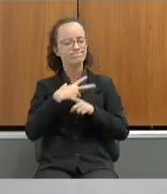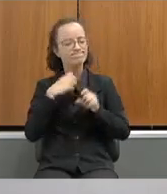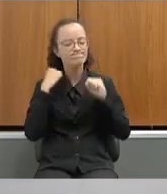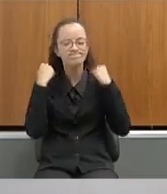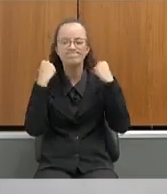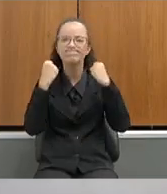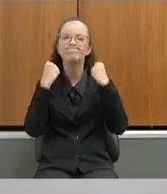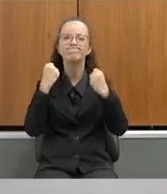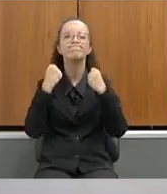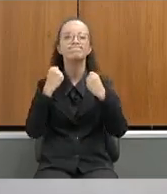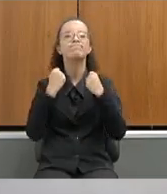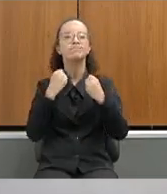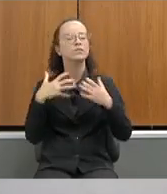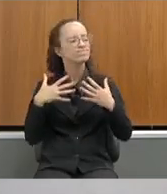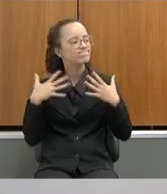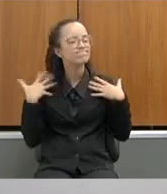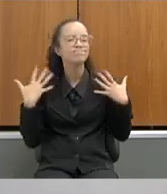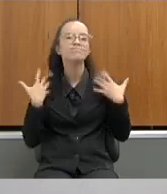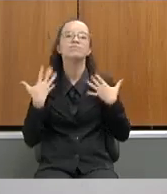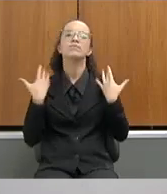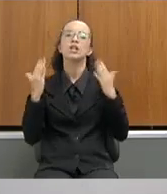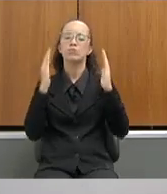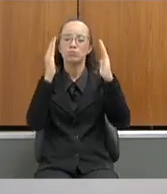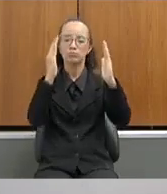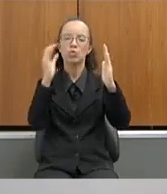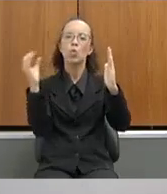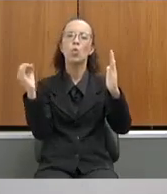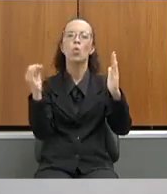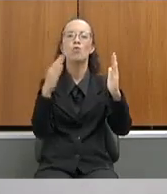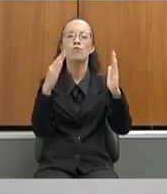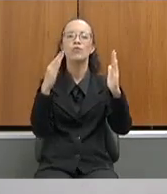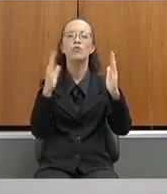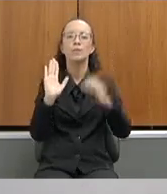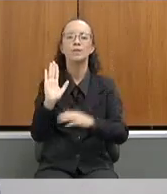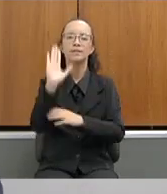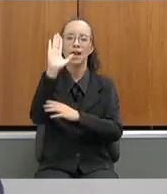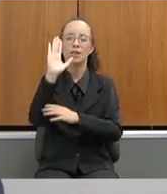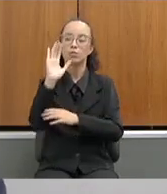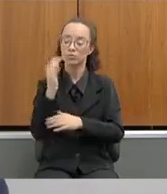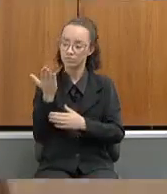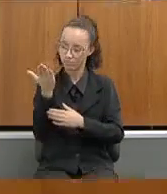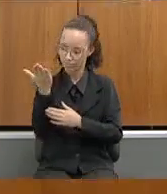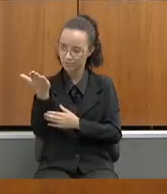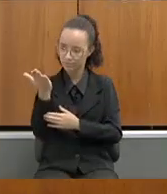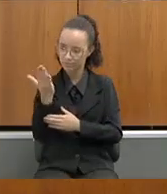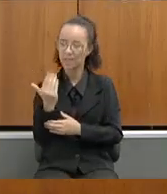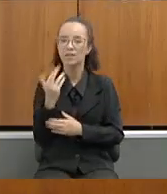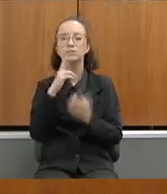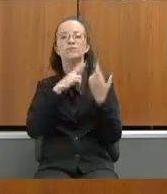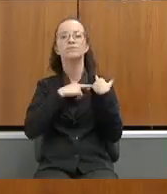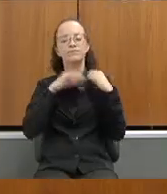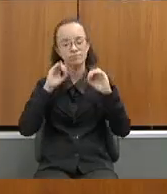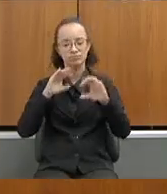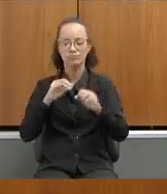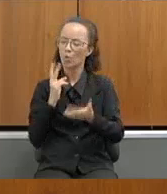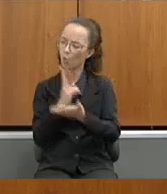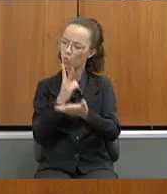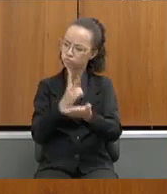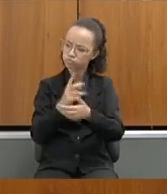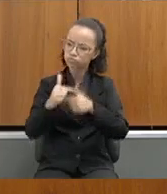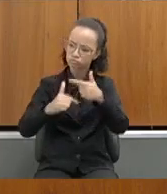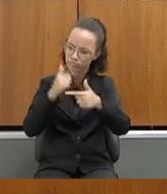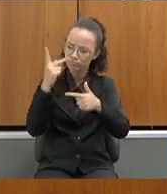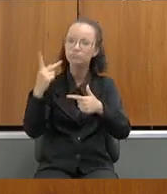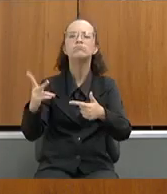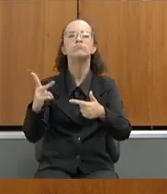entusiasmo esse novo mandato, agora à frente da educação. Parabéns, secretário, e continue assim. estaremos